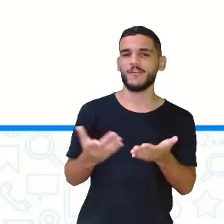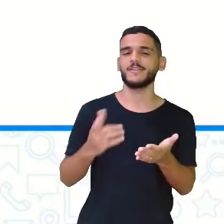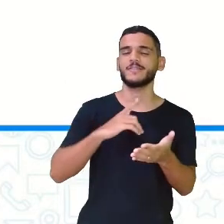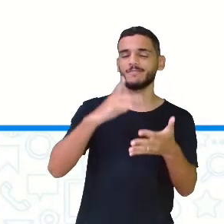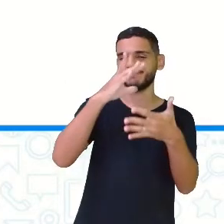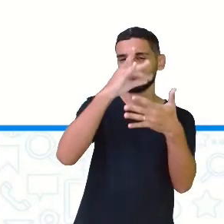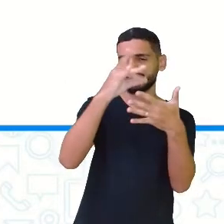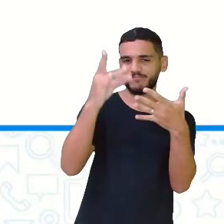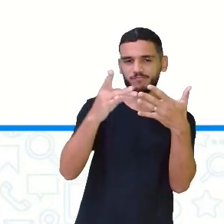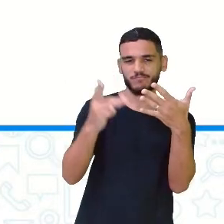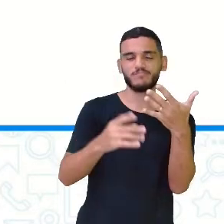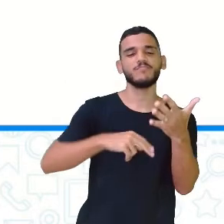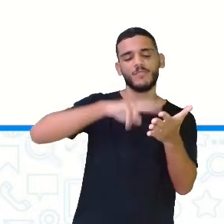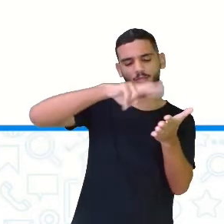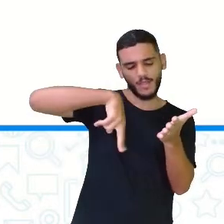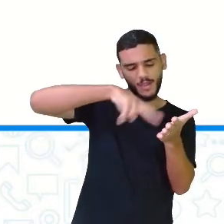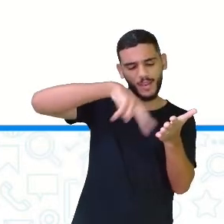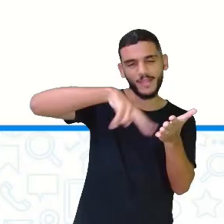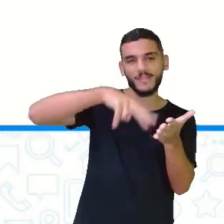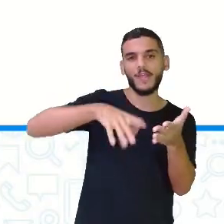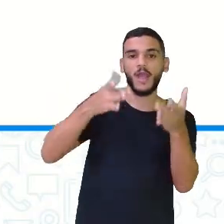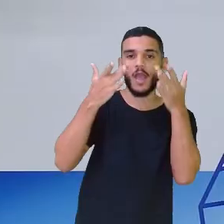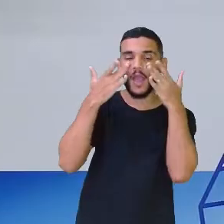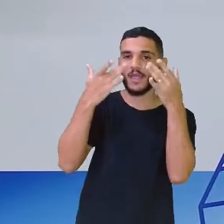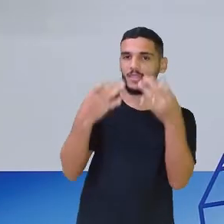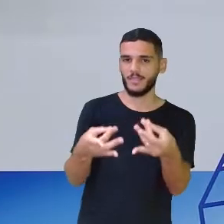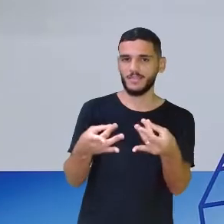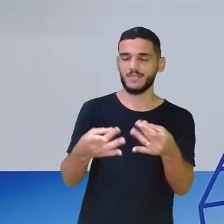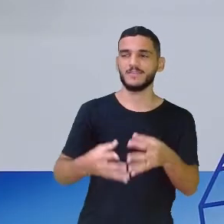detalhes da leitura com atenção.